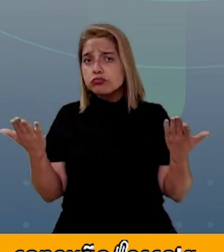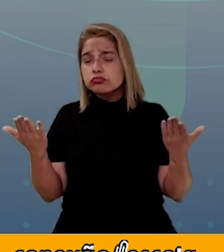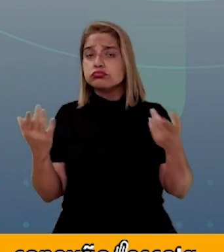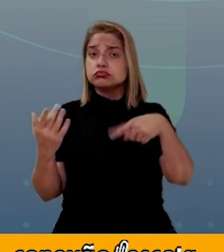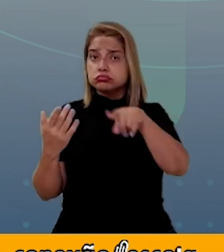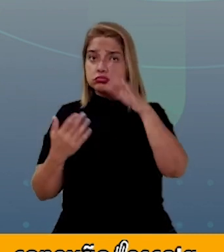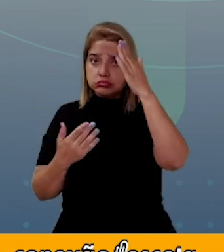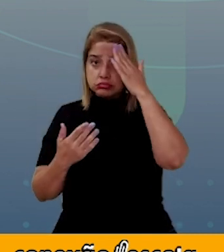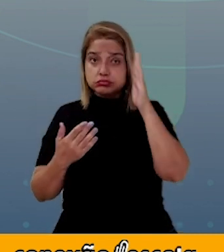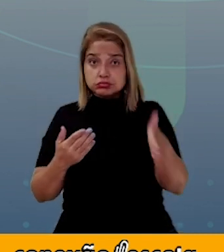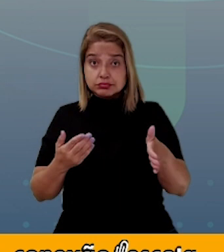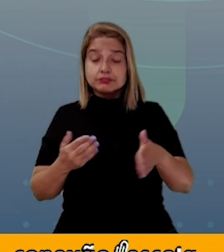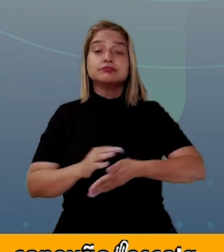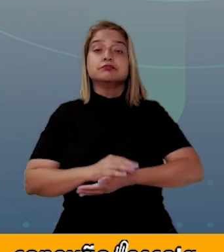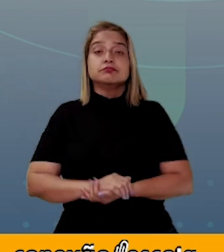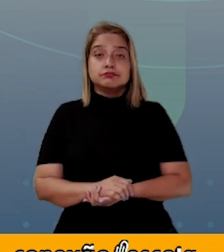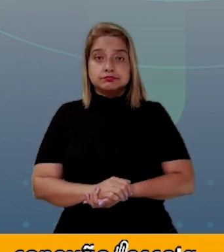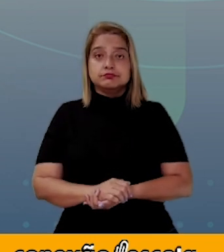sabe?